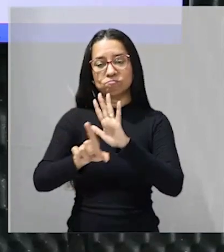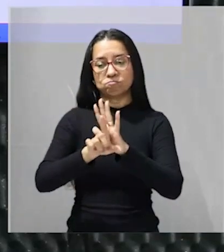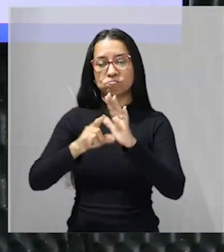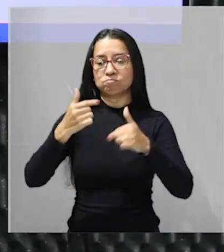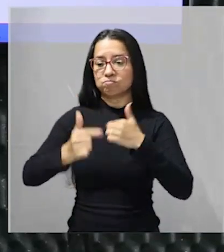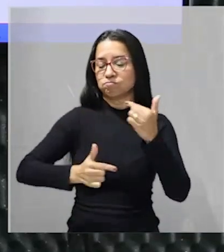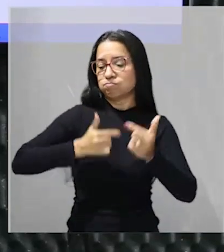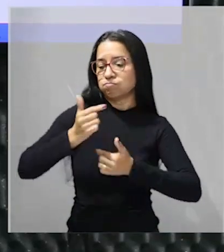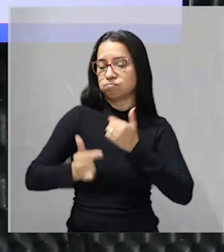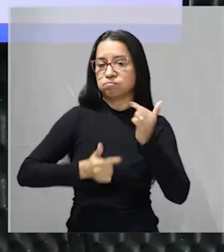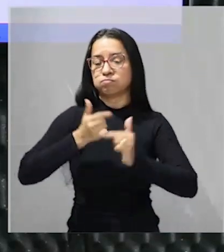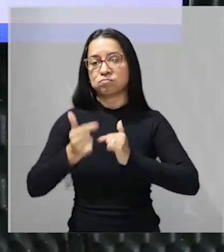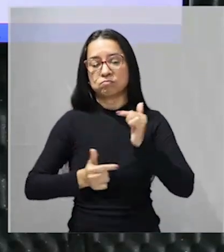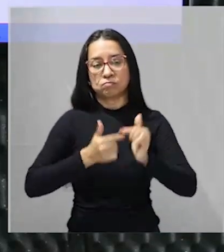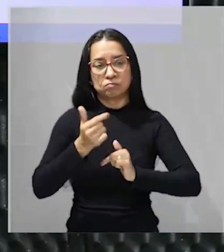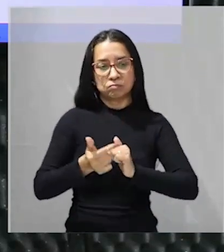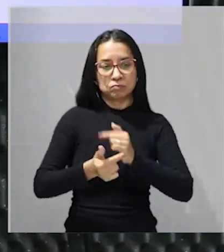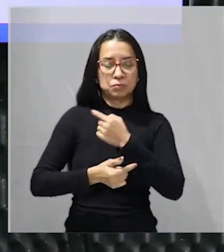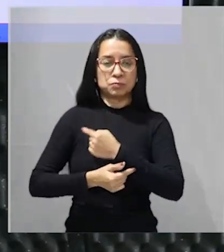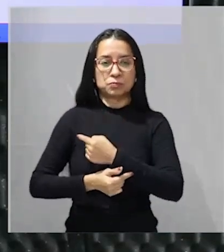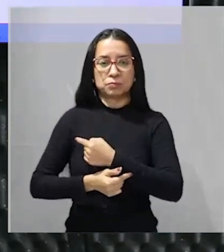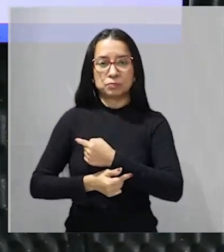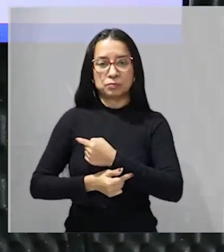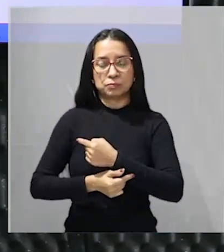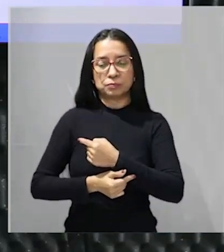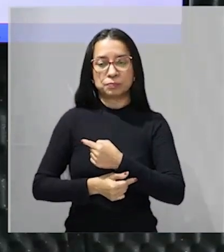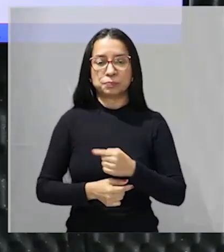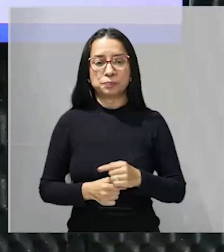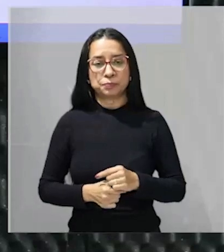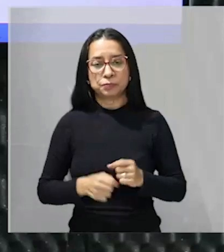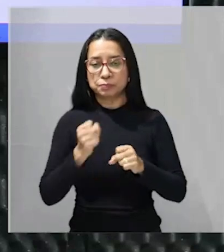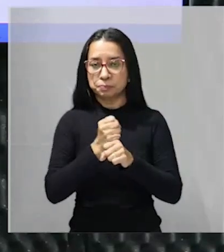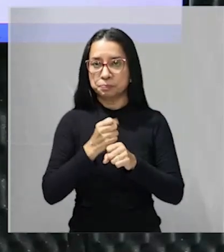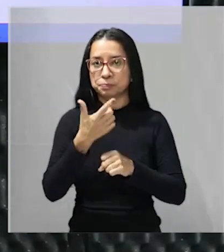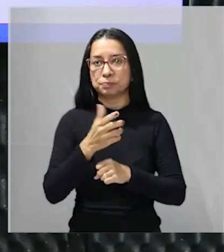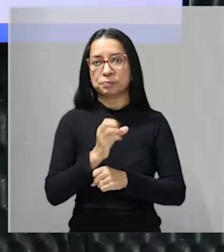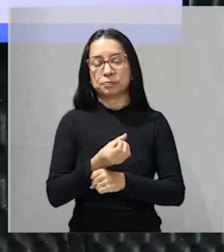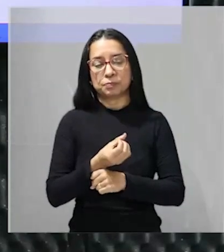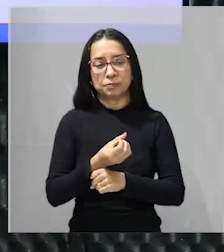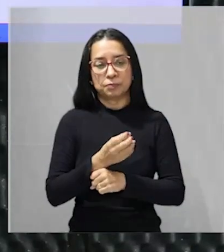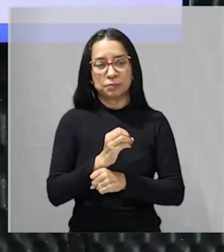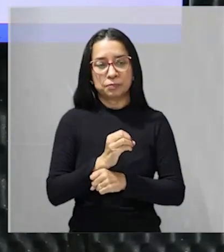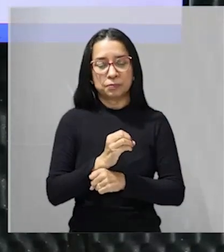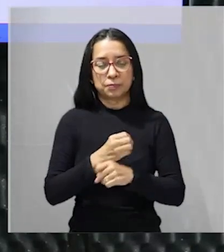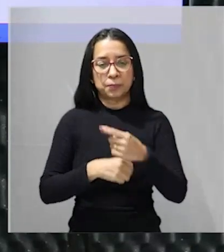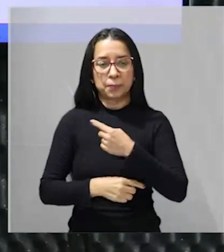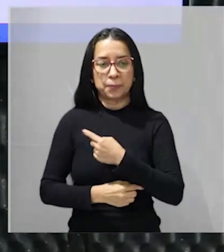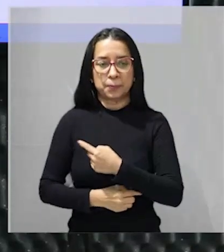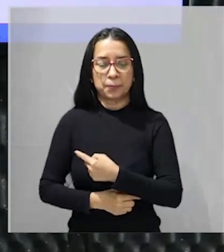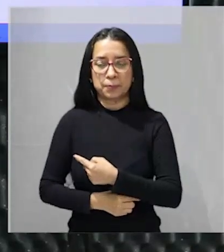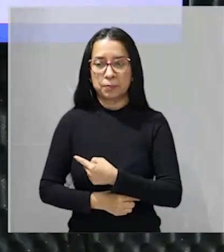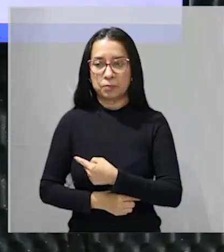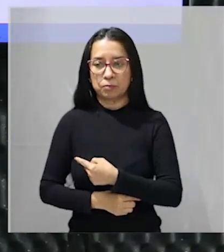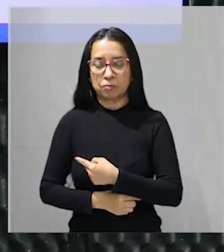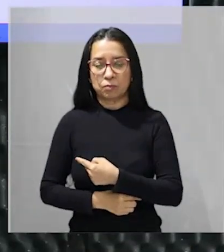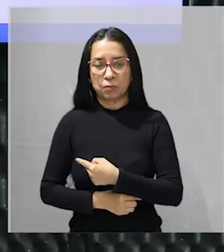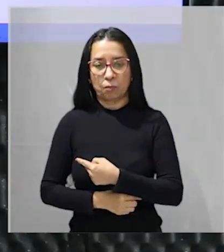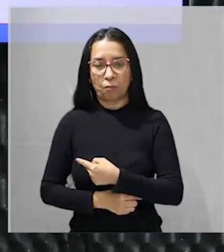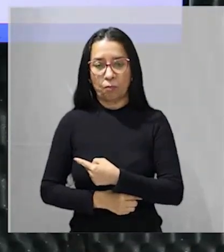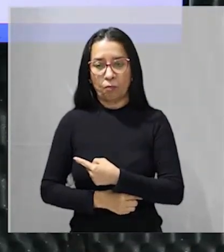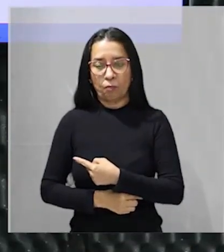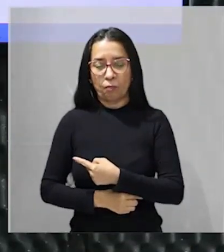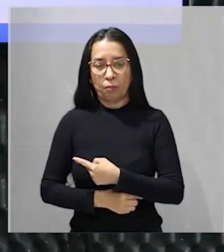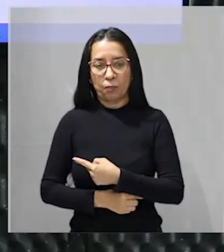líderes a Martin Luther King ali nos anos 60 o que serviria de exemplo e de aliança política ser copiada